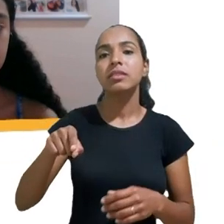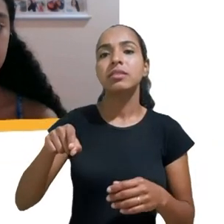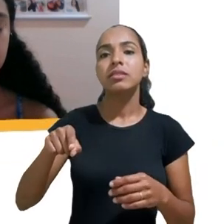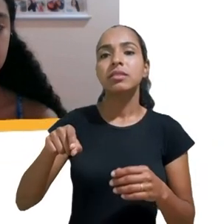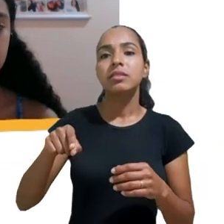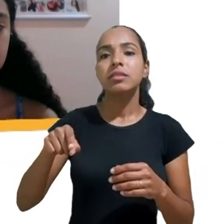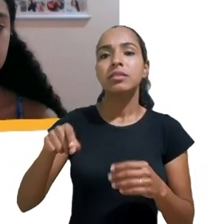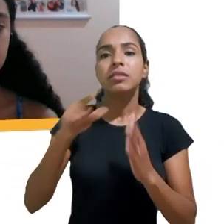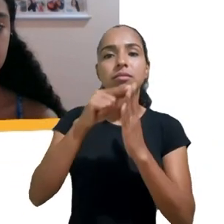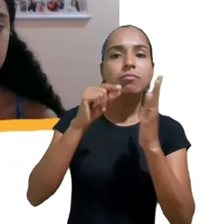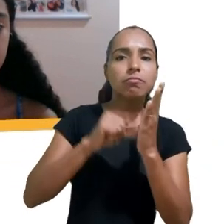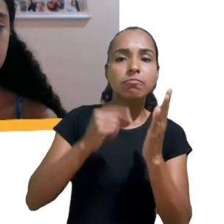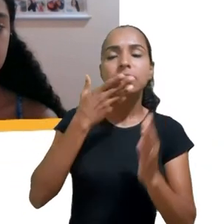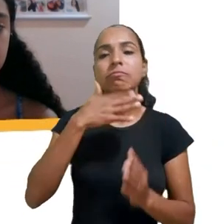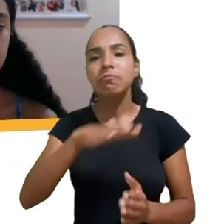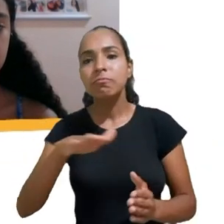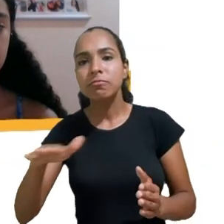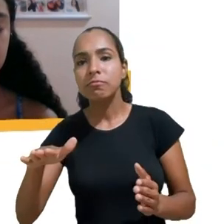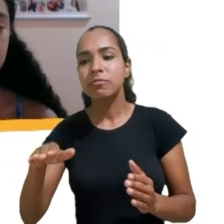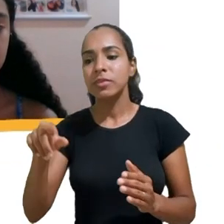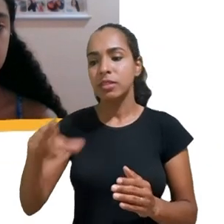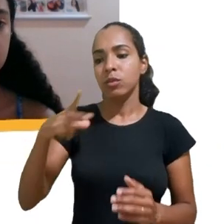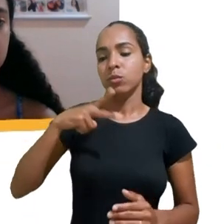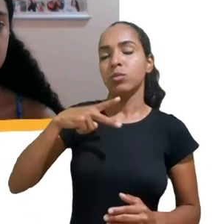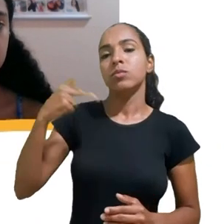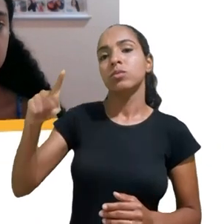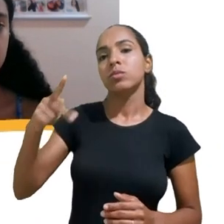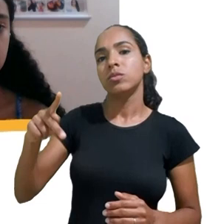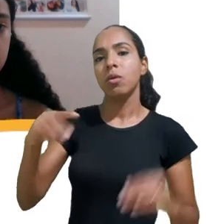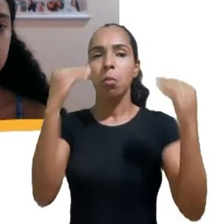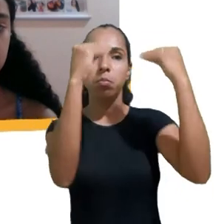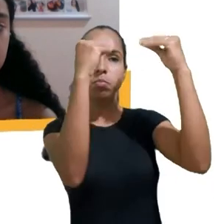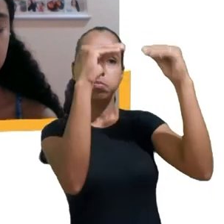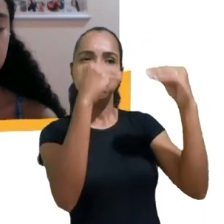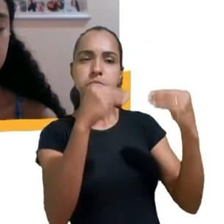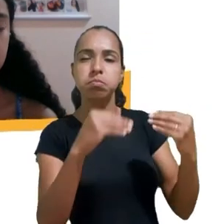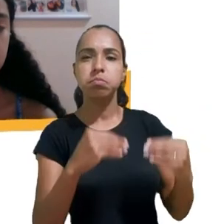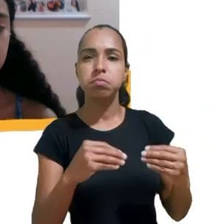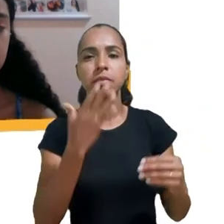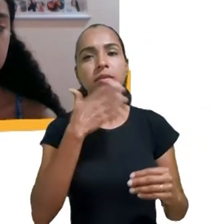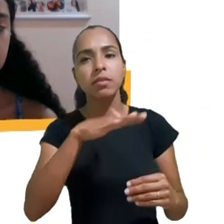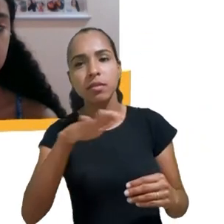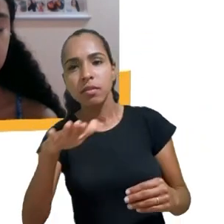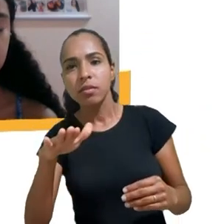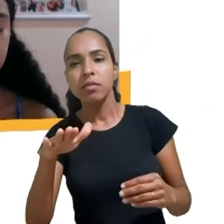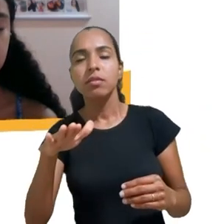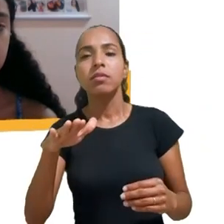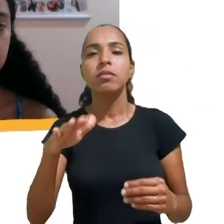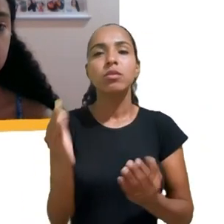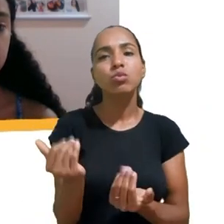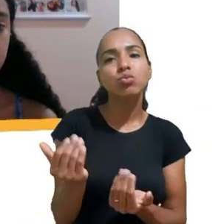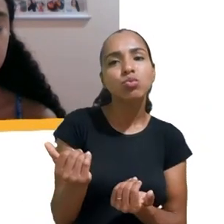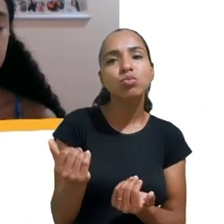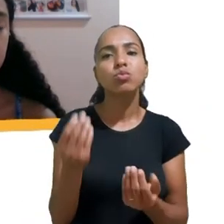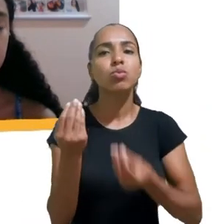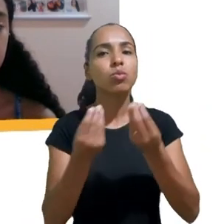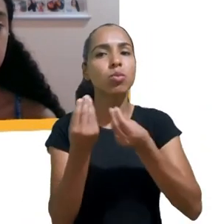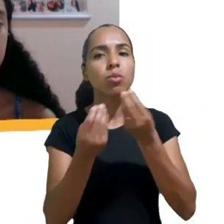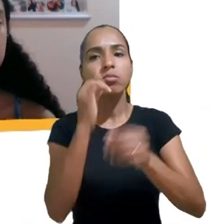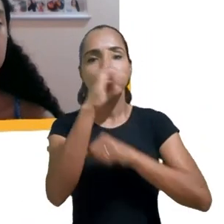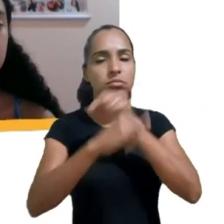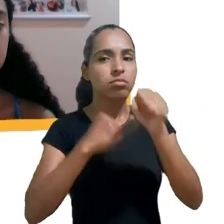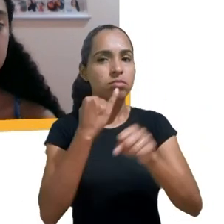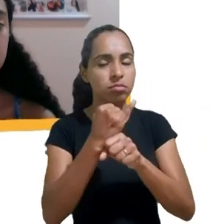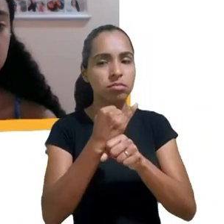efeitos desses problemas nas crianças e adolescentes, que são usuários da internet. Eu queria discutir com vocês um pouco um fenômeno